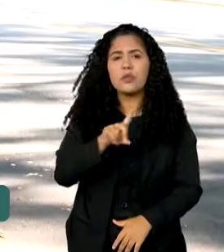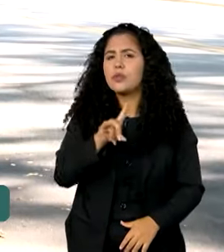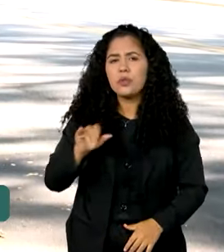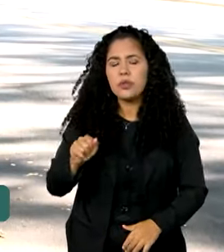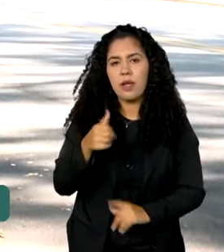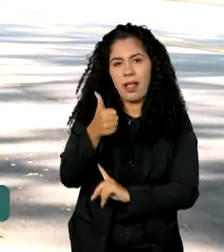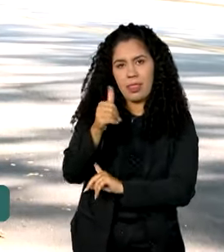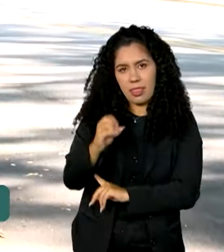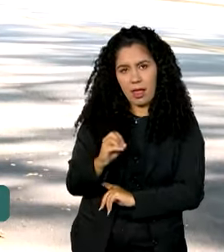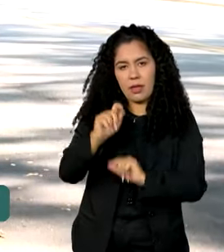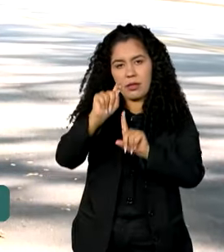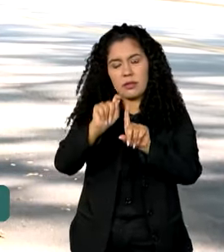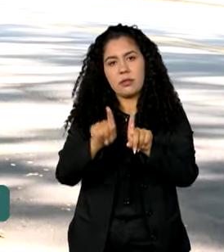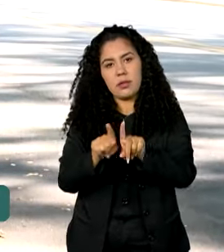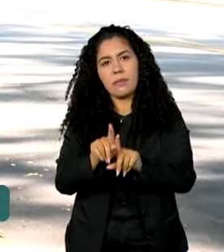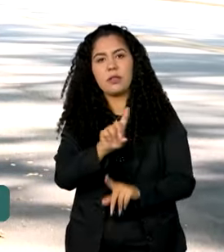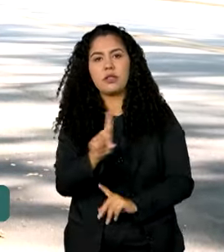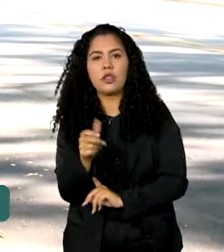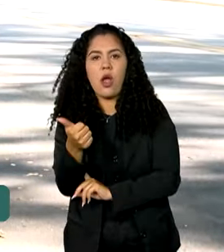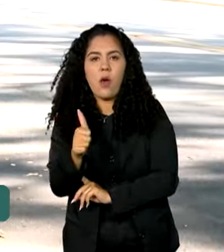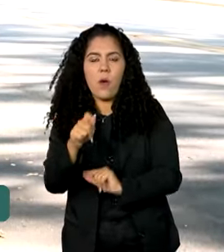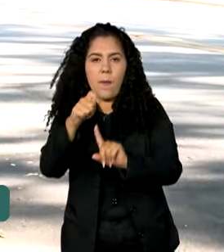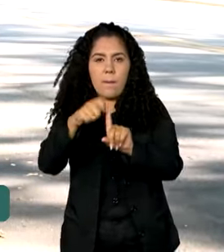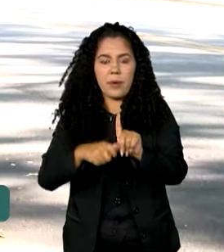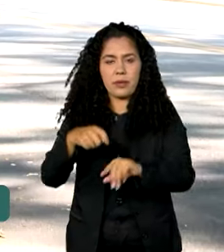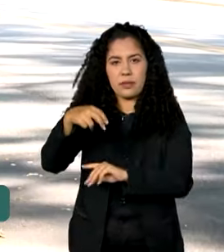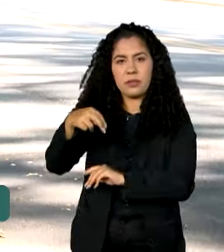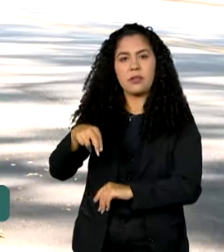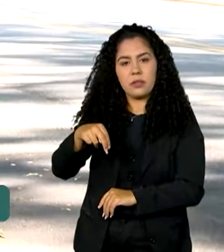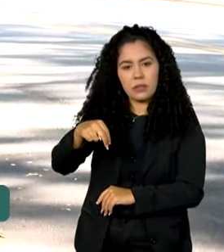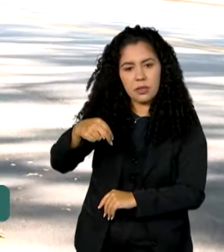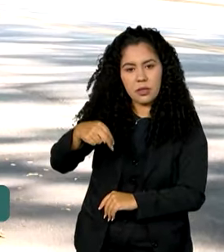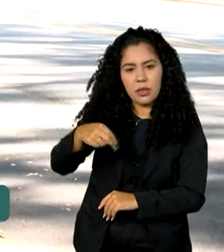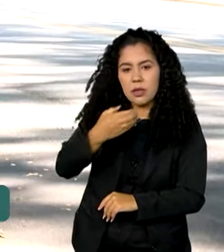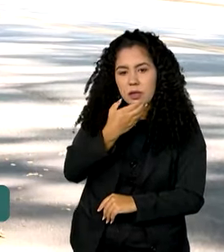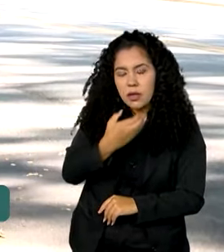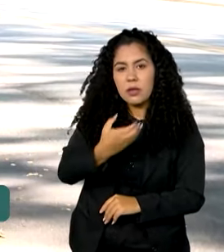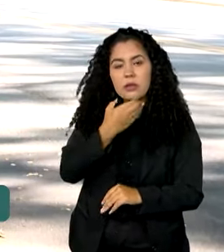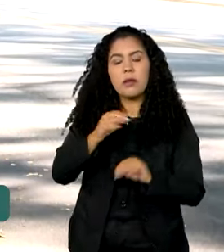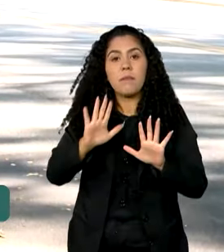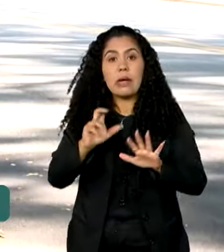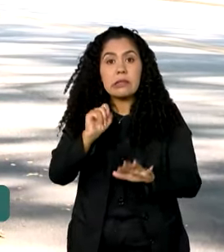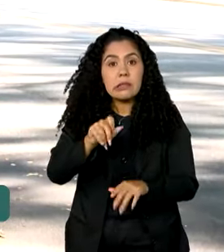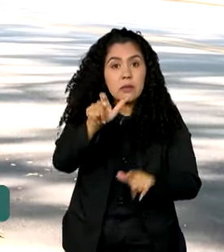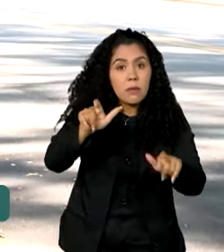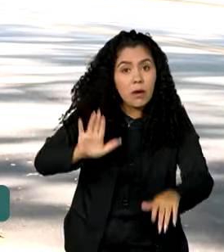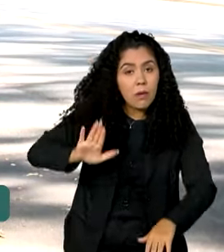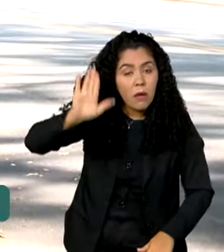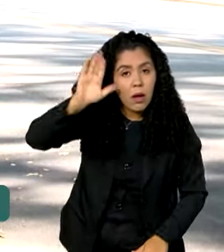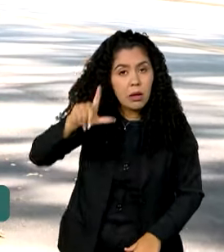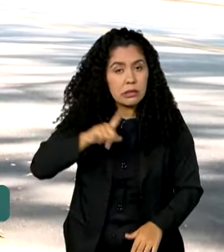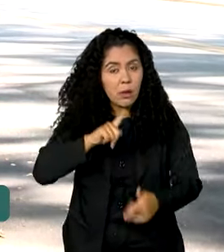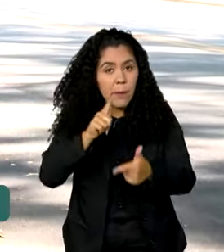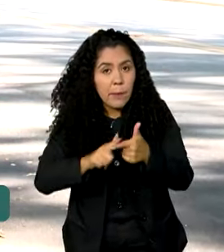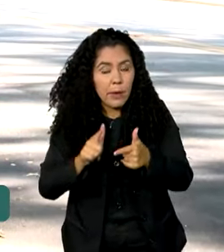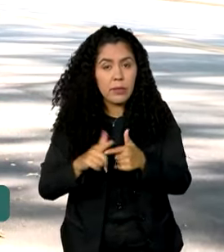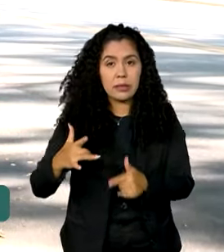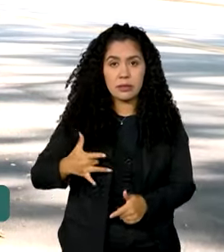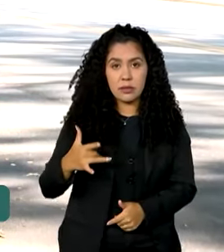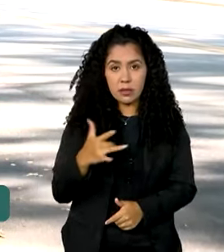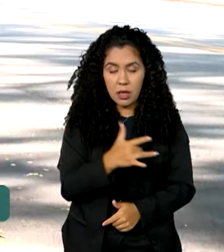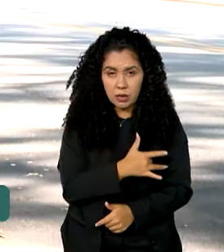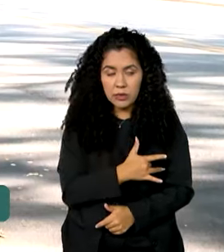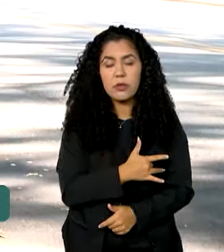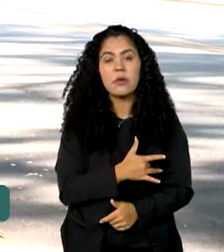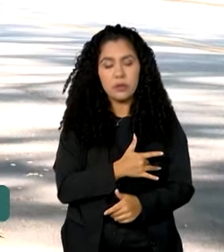10 e 11 de dezembro. O participante que alegou indisposição ou problemas de saúde durante a aplicação do Enem